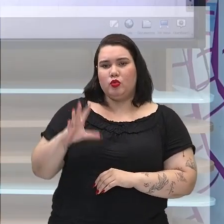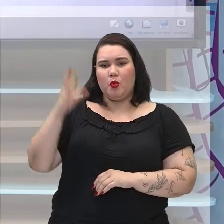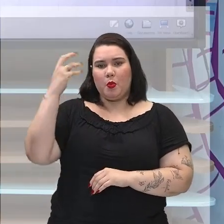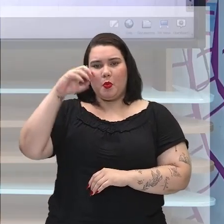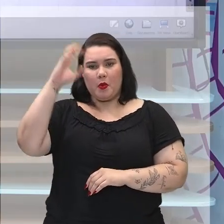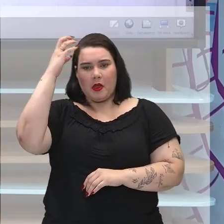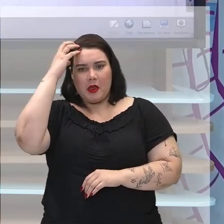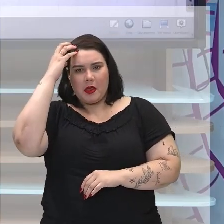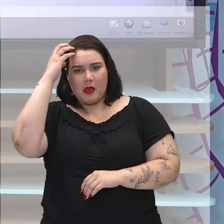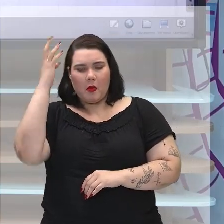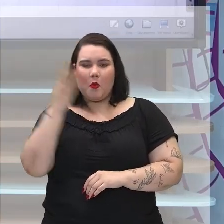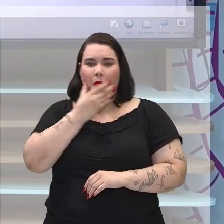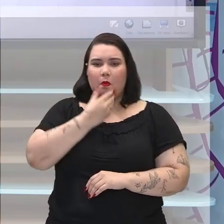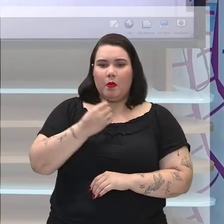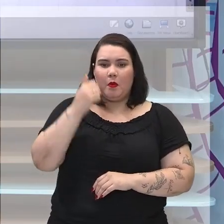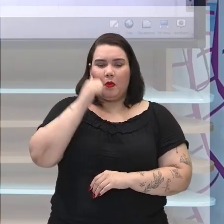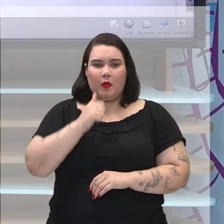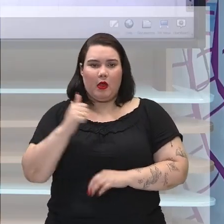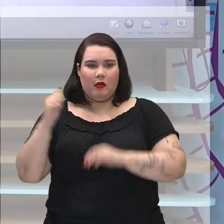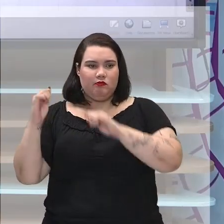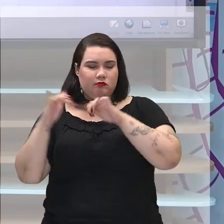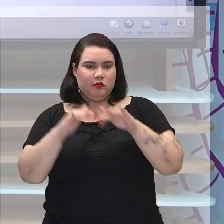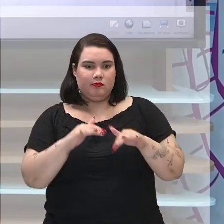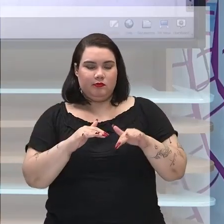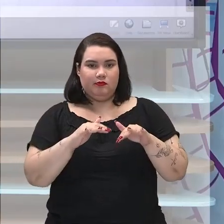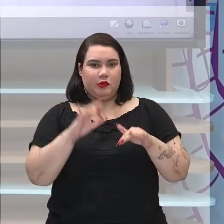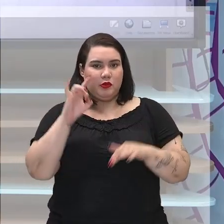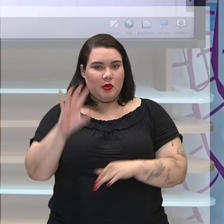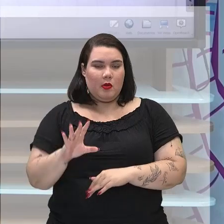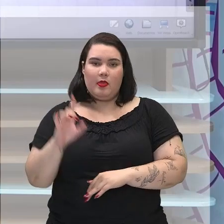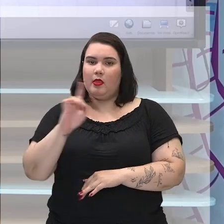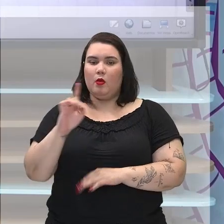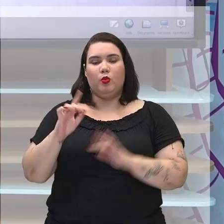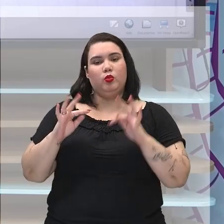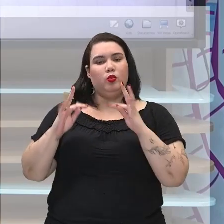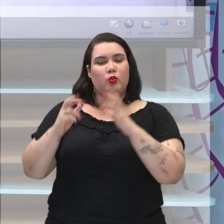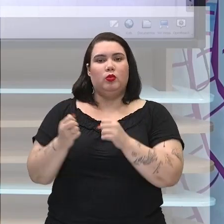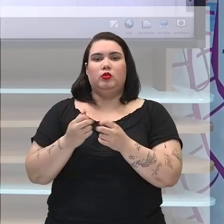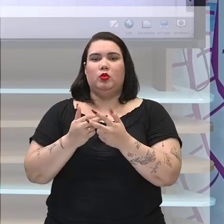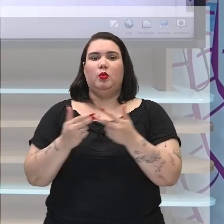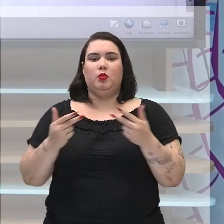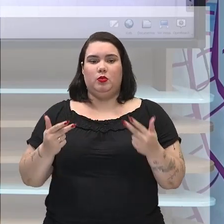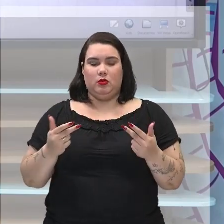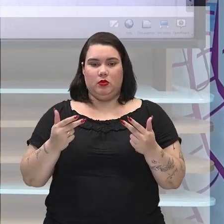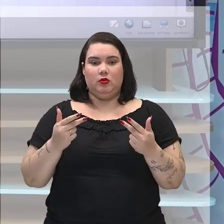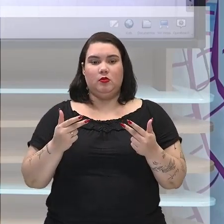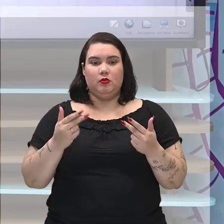e o príncipe, não, é toda a sua nobreza, então você tem